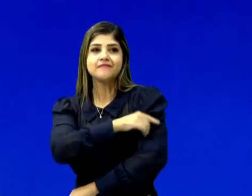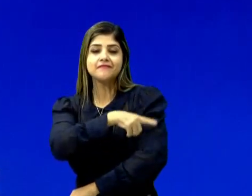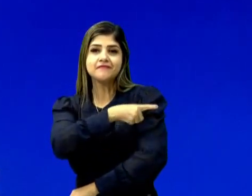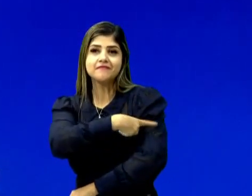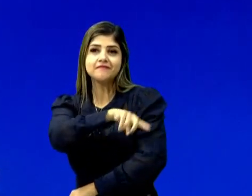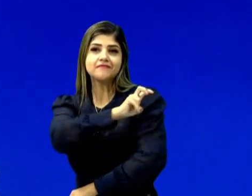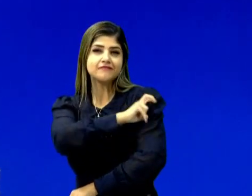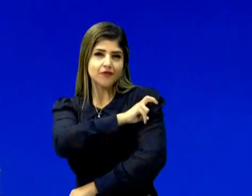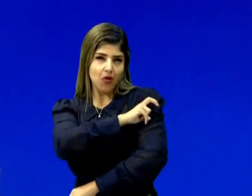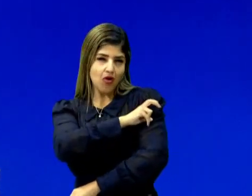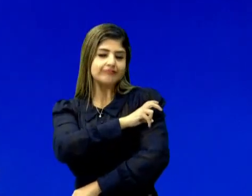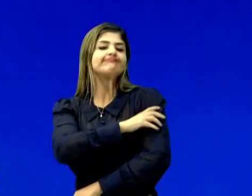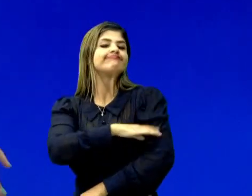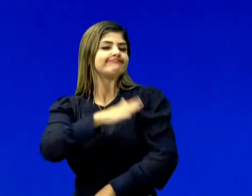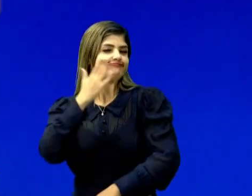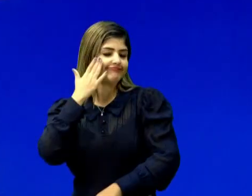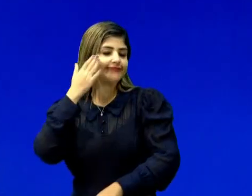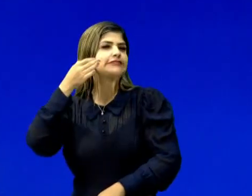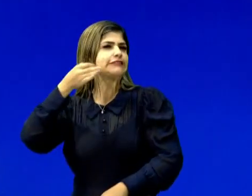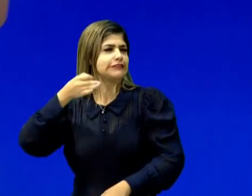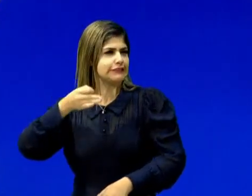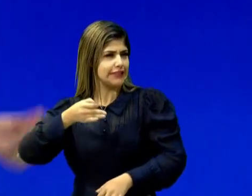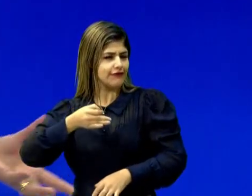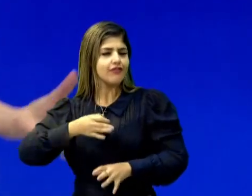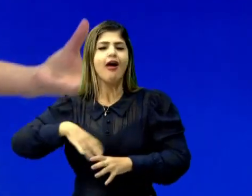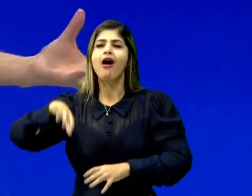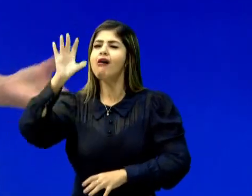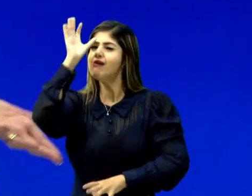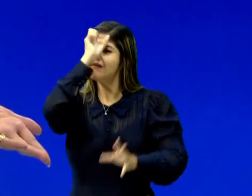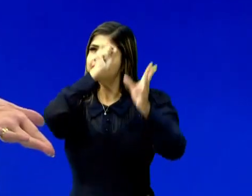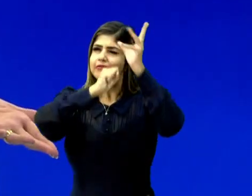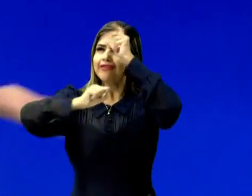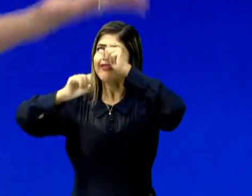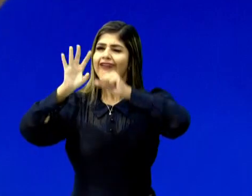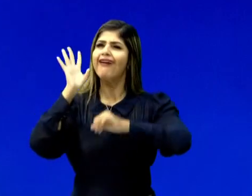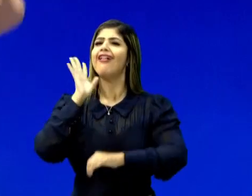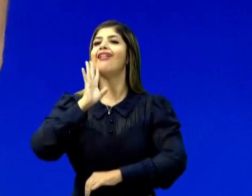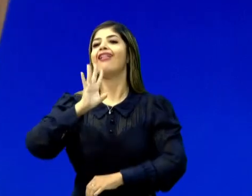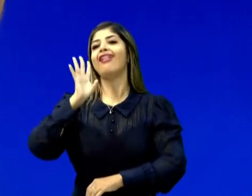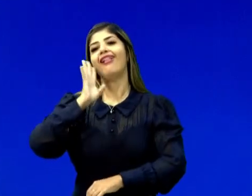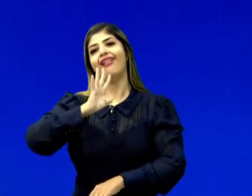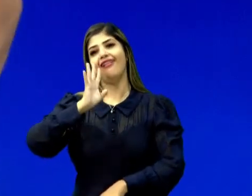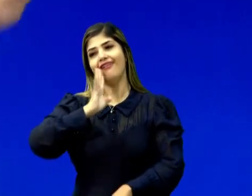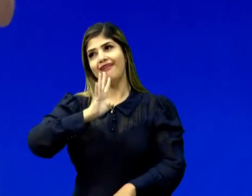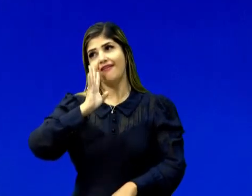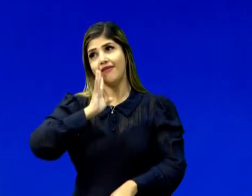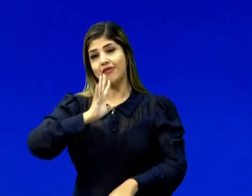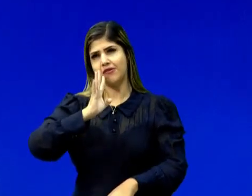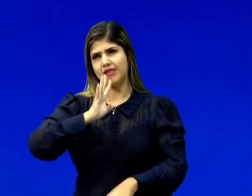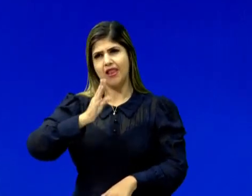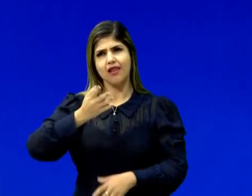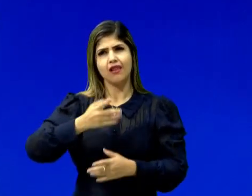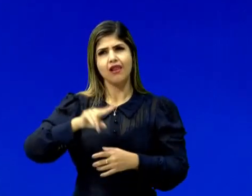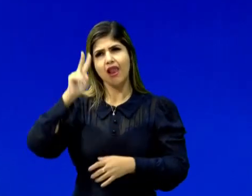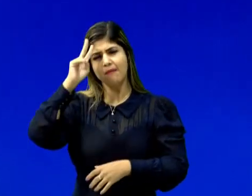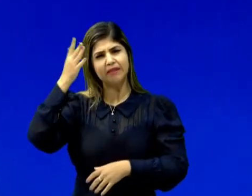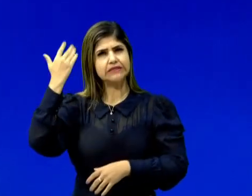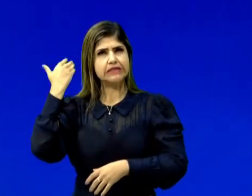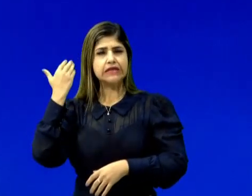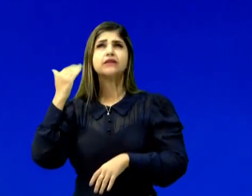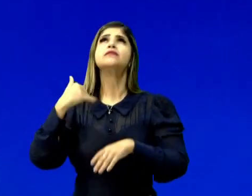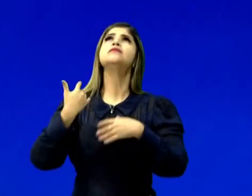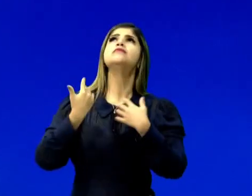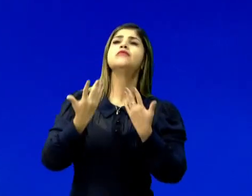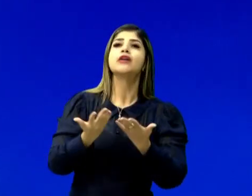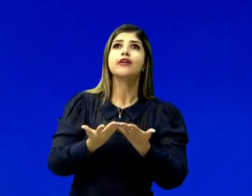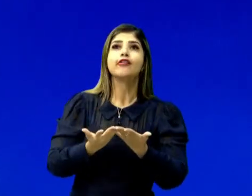eu tenho certeza que você vai aprender muita coisa legal. Bom, o último programa, eu falei